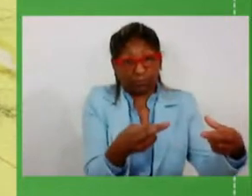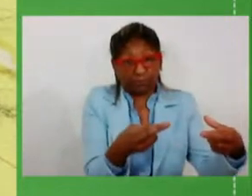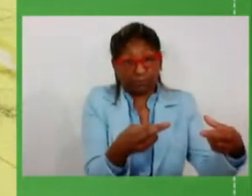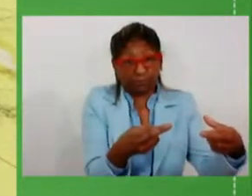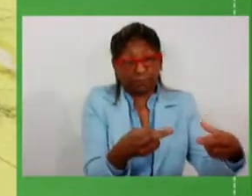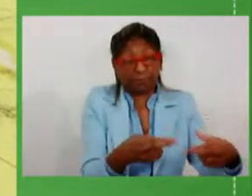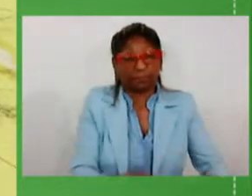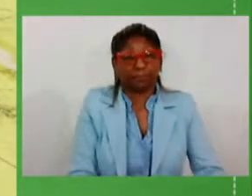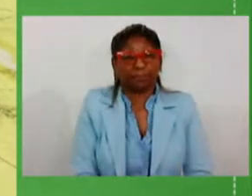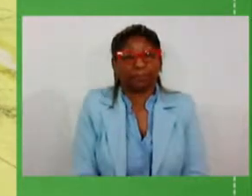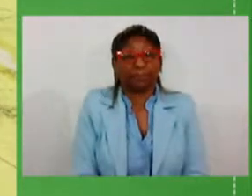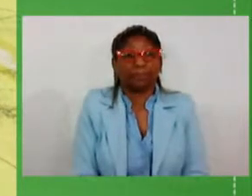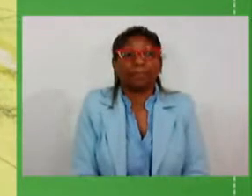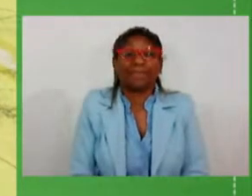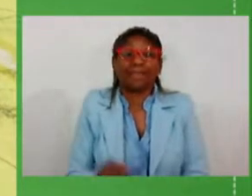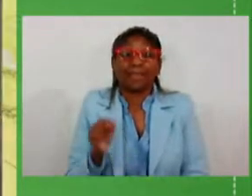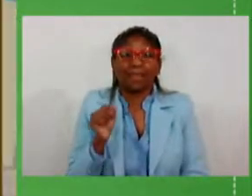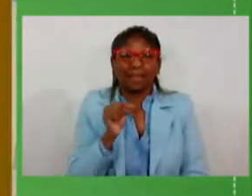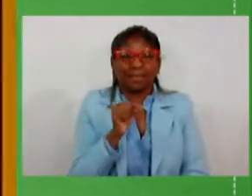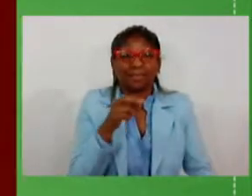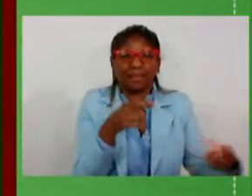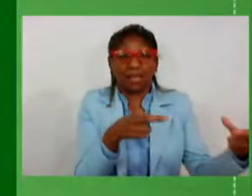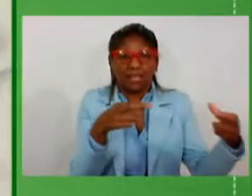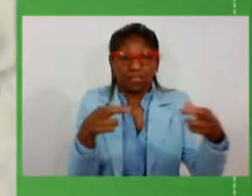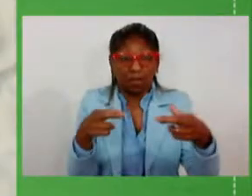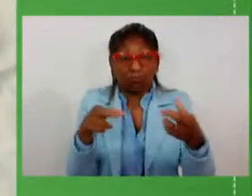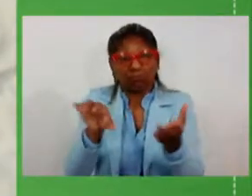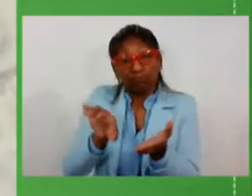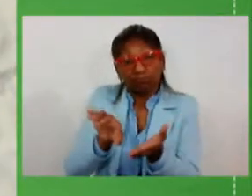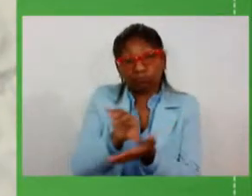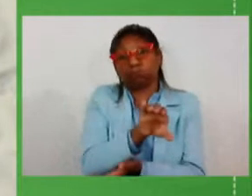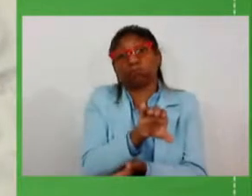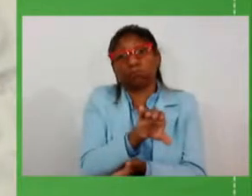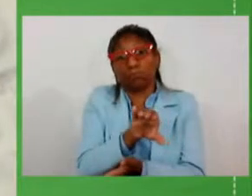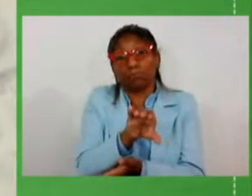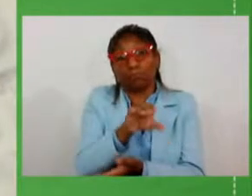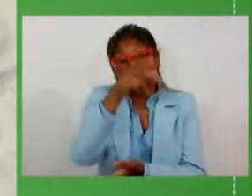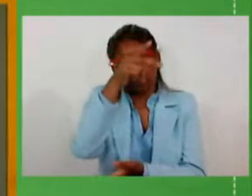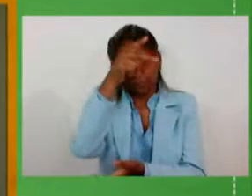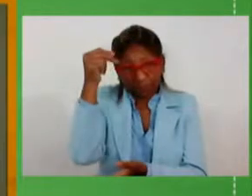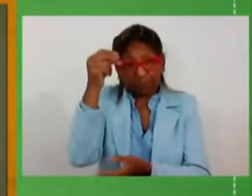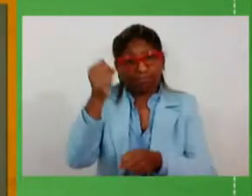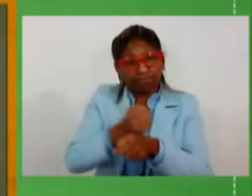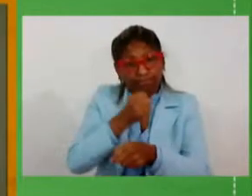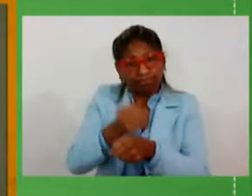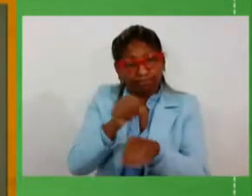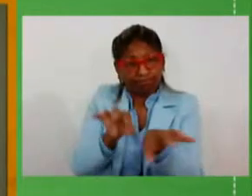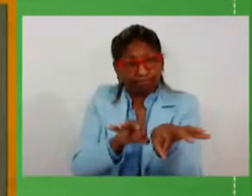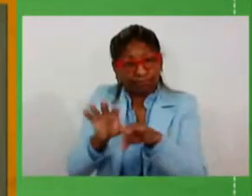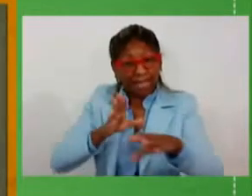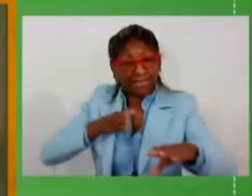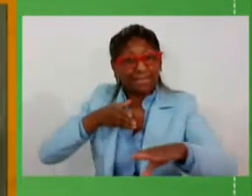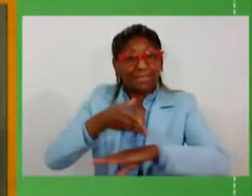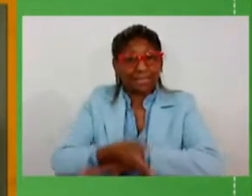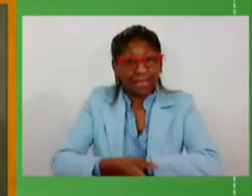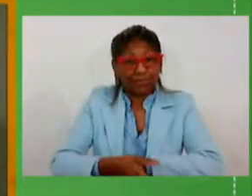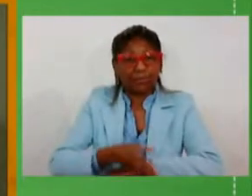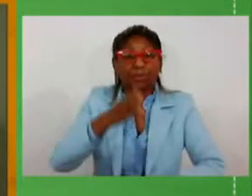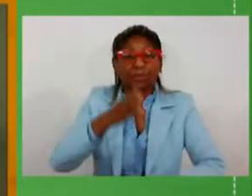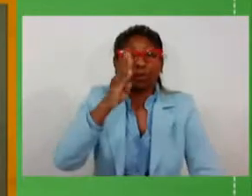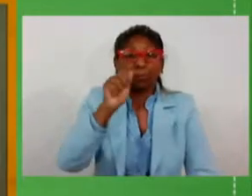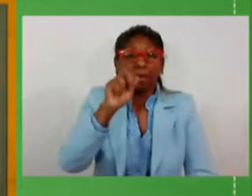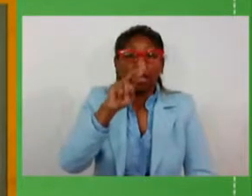Essa região deverá receber obras de acessos municipais em Barão do Triunfo